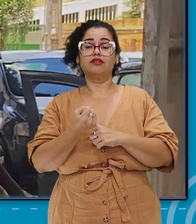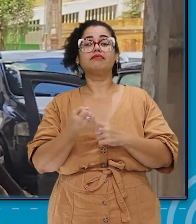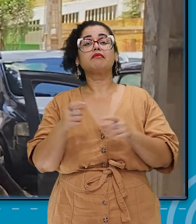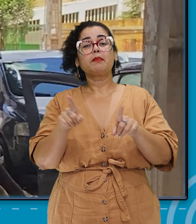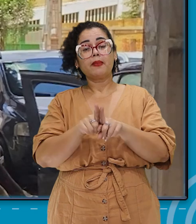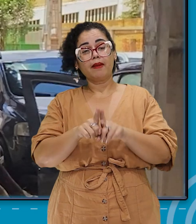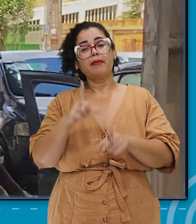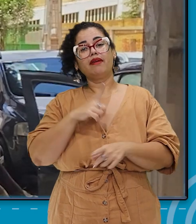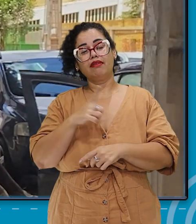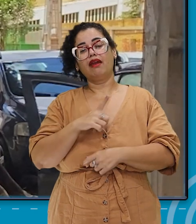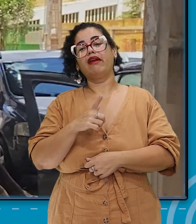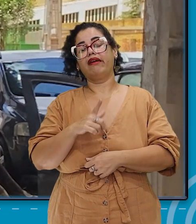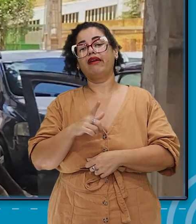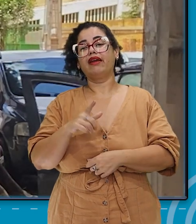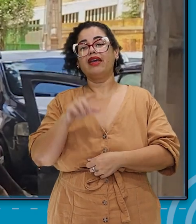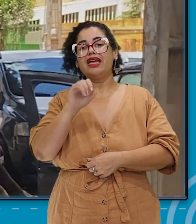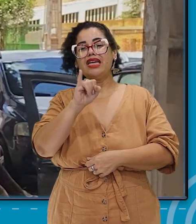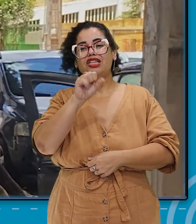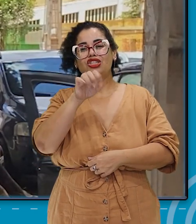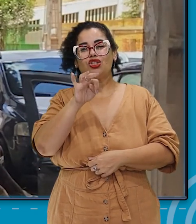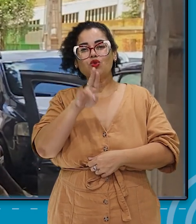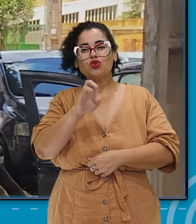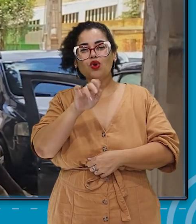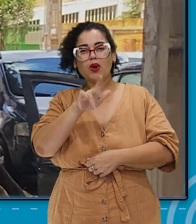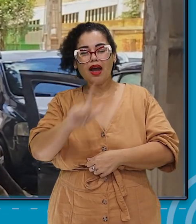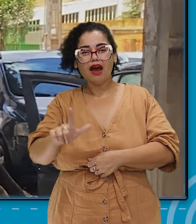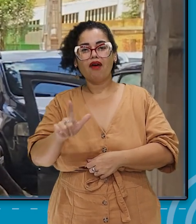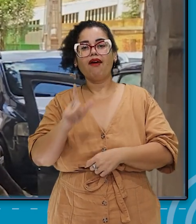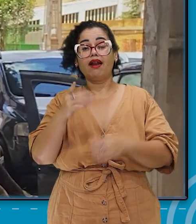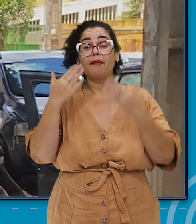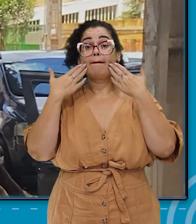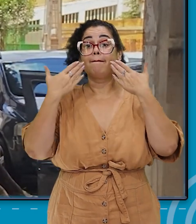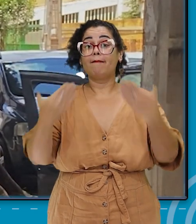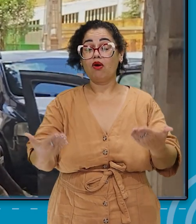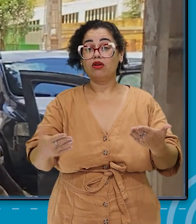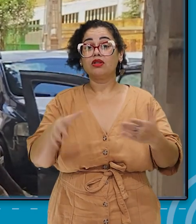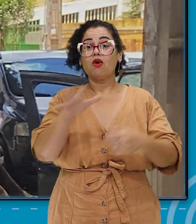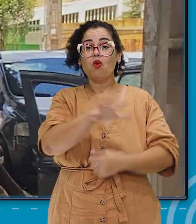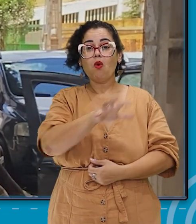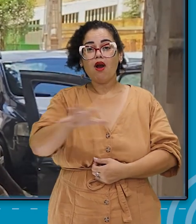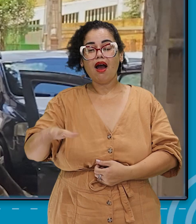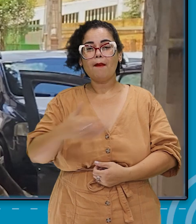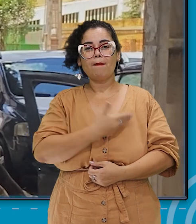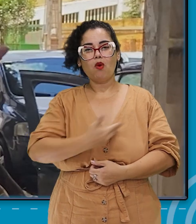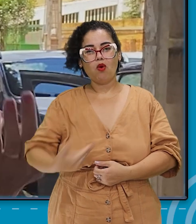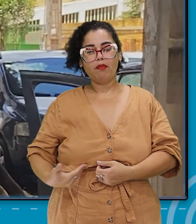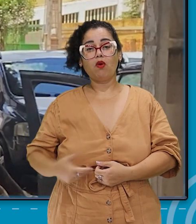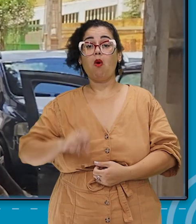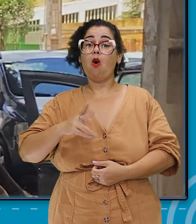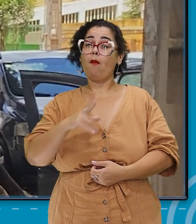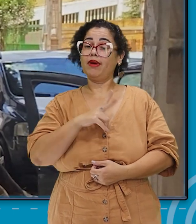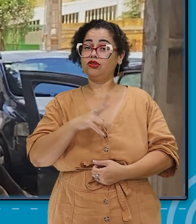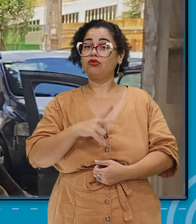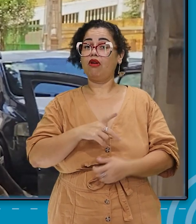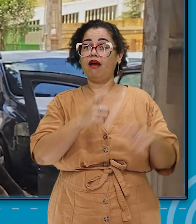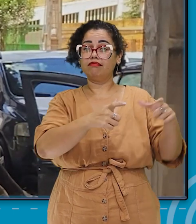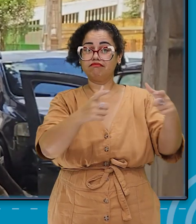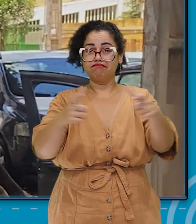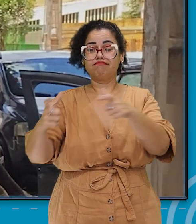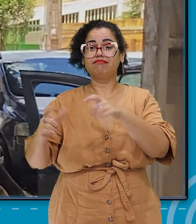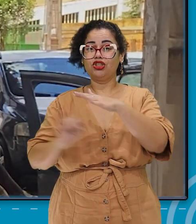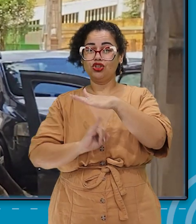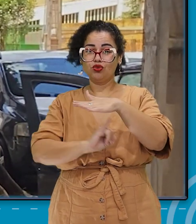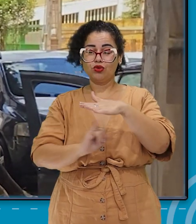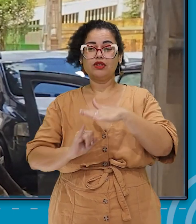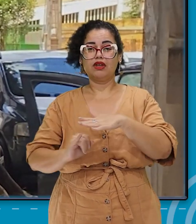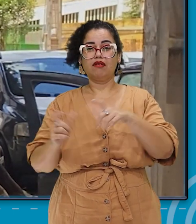Nós temos também o racismo institucional, que ele é revelado por meio de espaços públicos ou privados, no qual